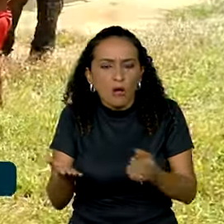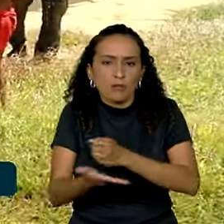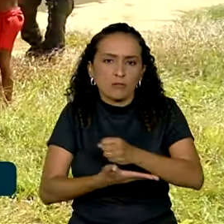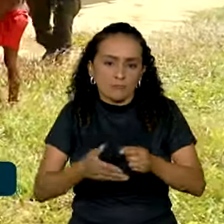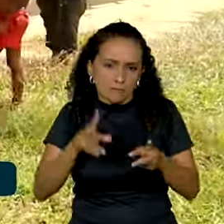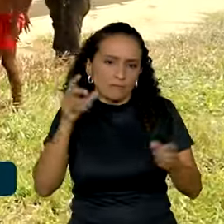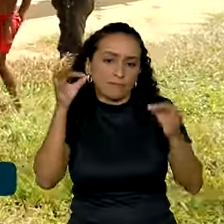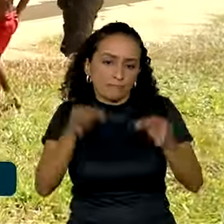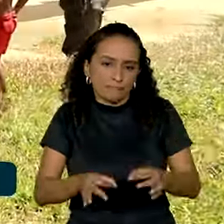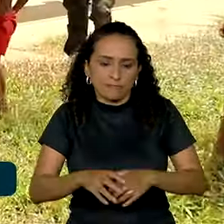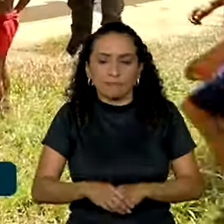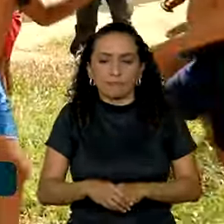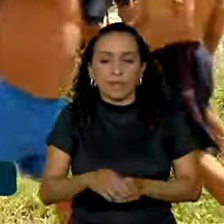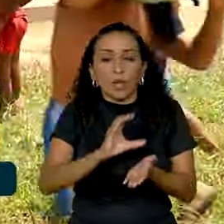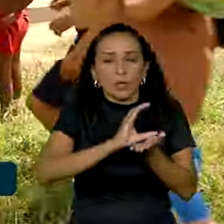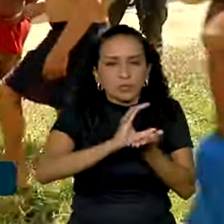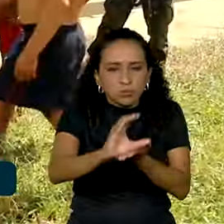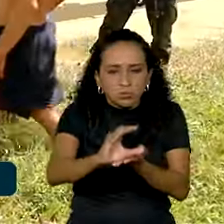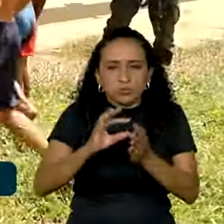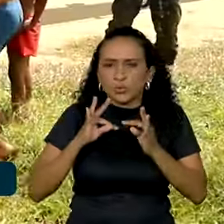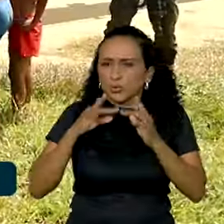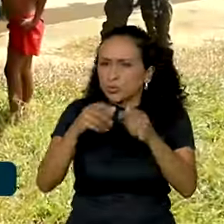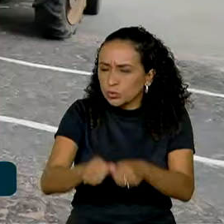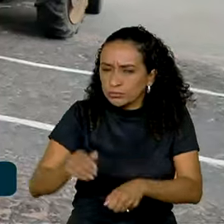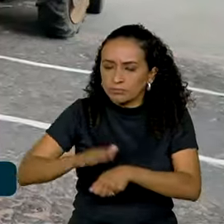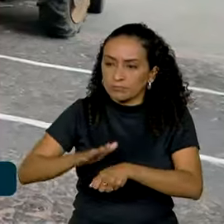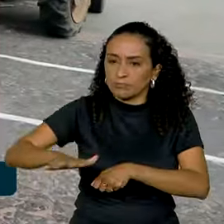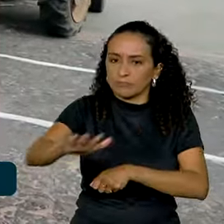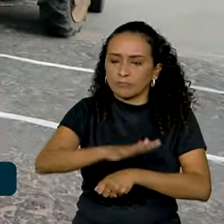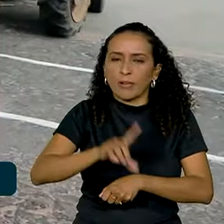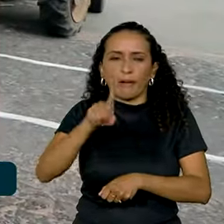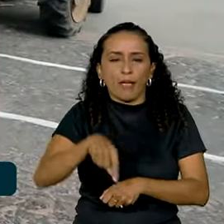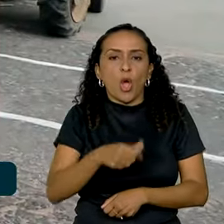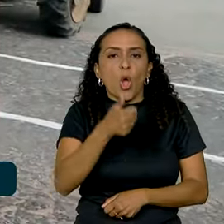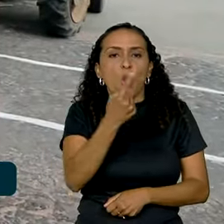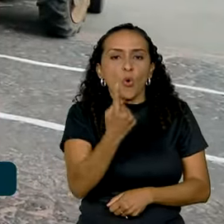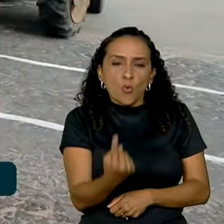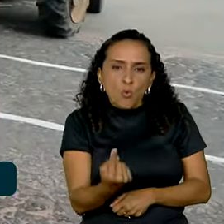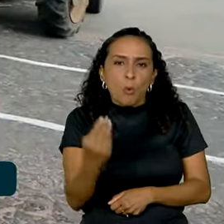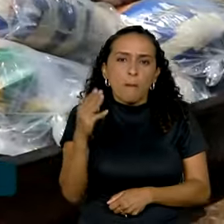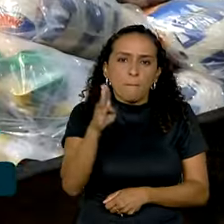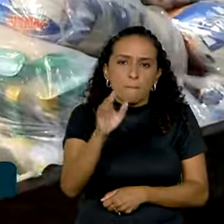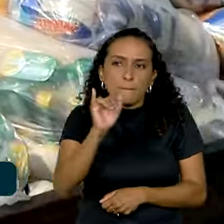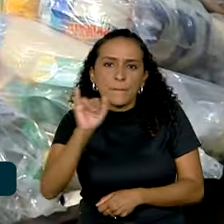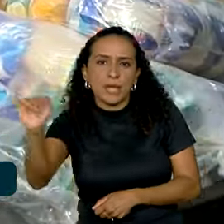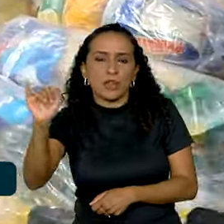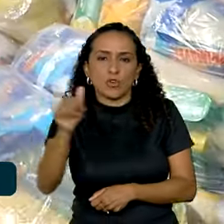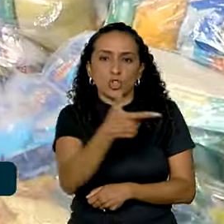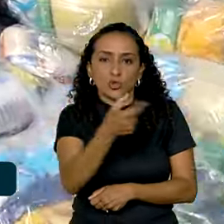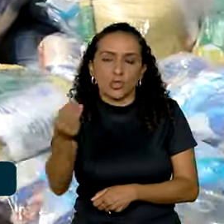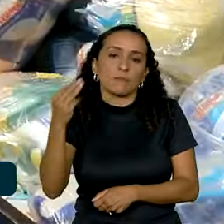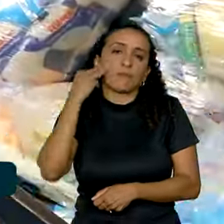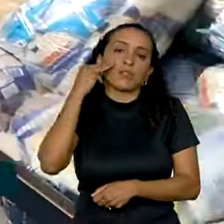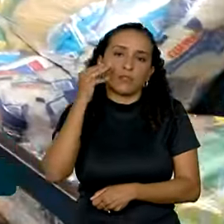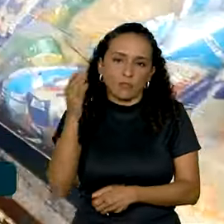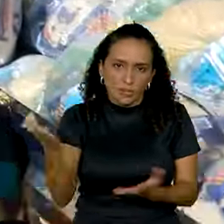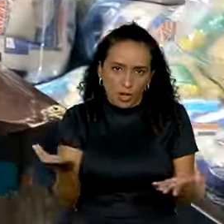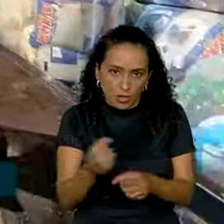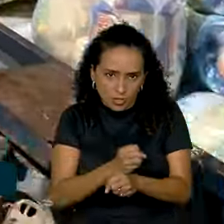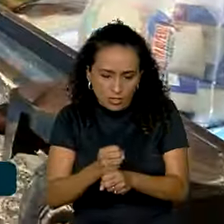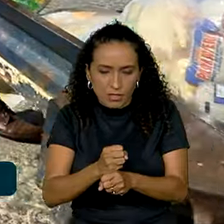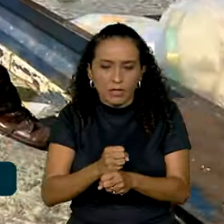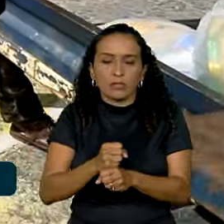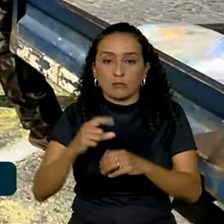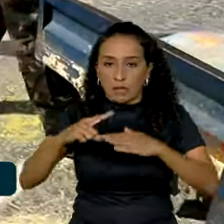evidência. O investimento total em ações na região será de R 1,2 bilhão neste ano, segundo